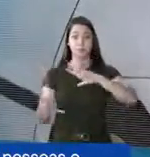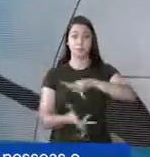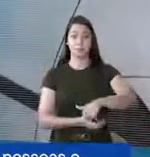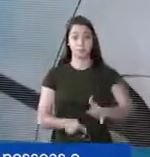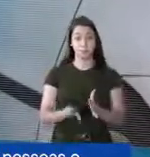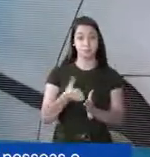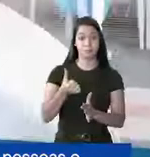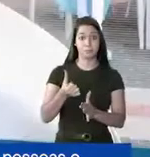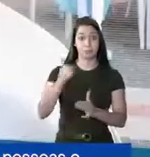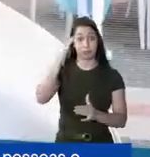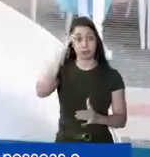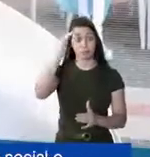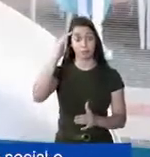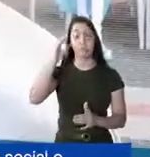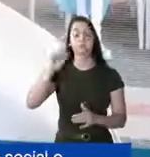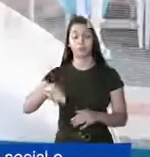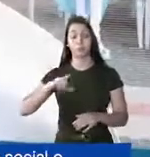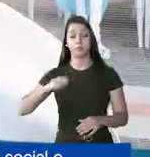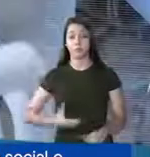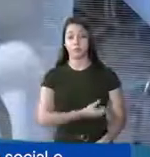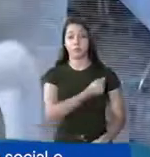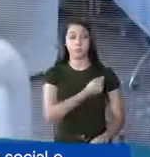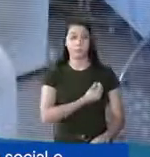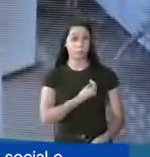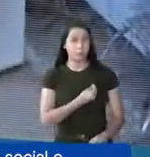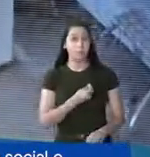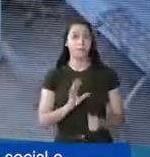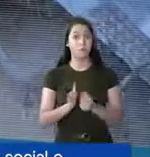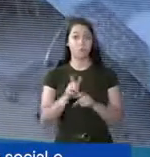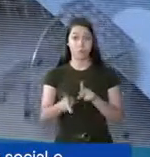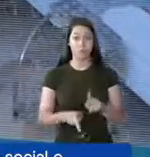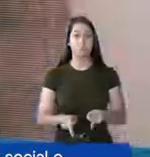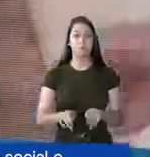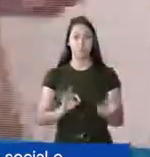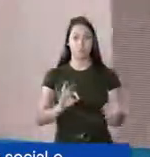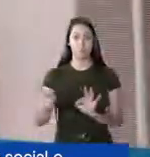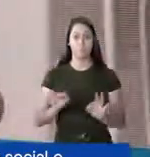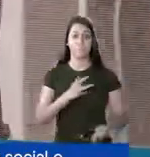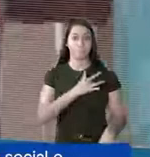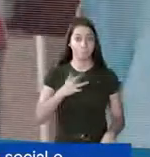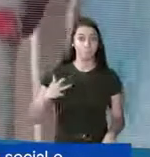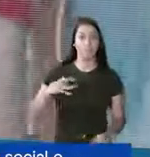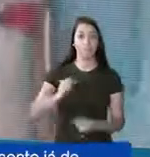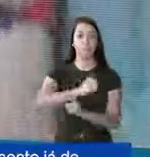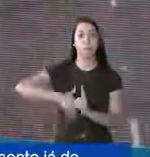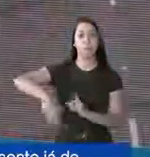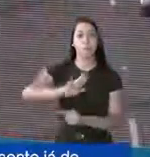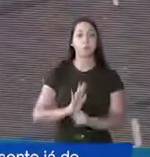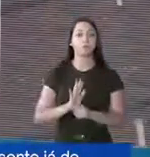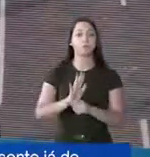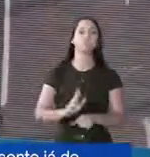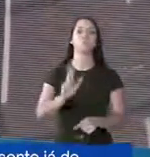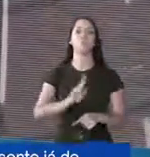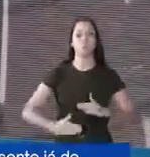primeiro tínhamos que proteger as pessoas e salvar vidas, estruturando serviços de saúde, de assistência social e mantendo a